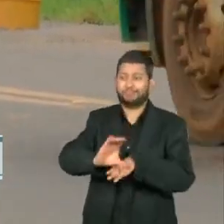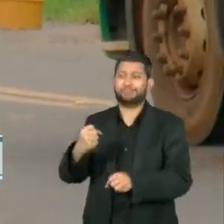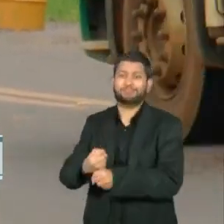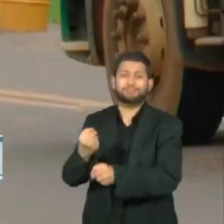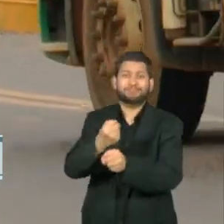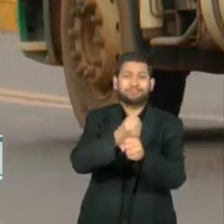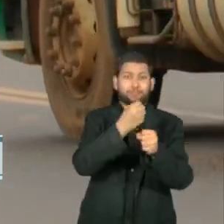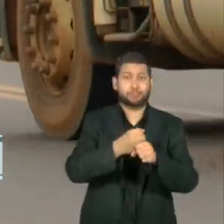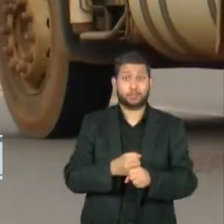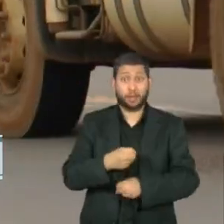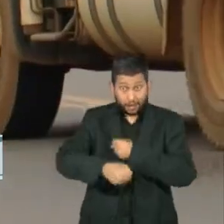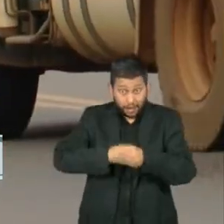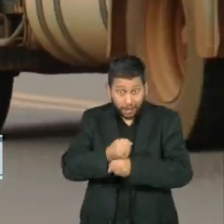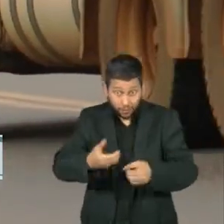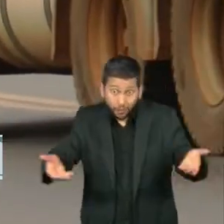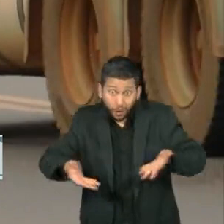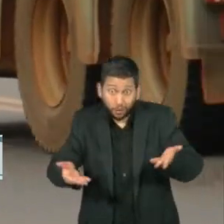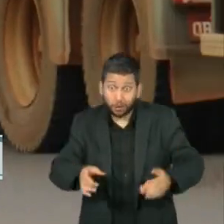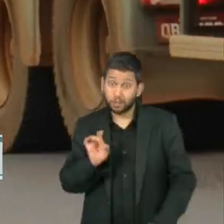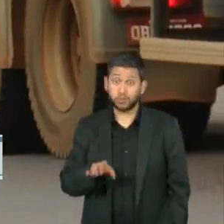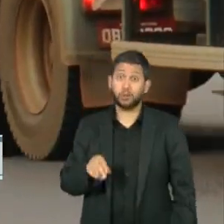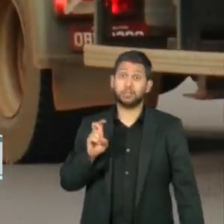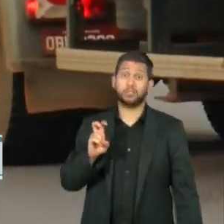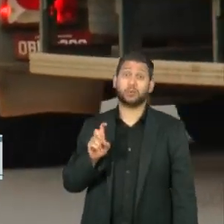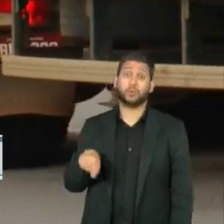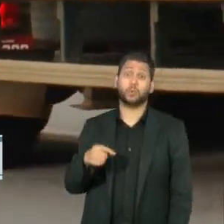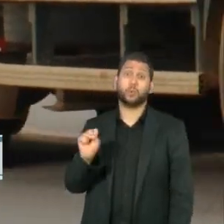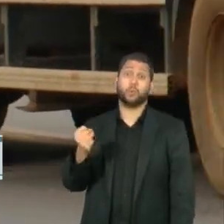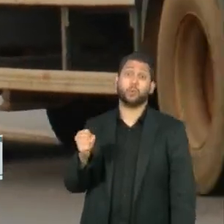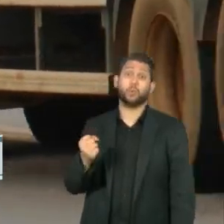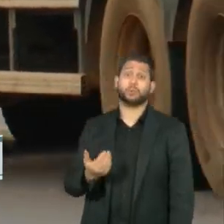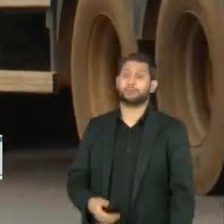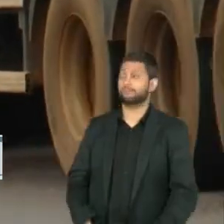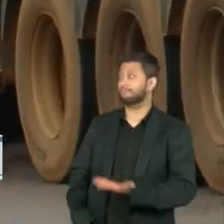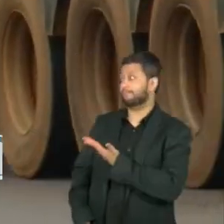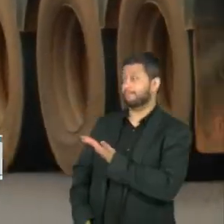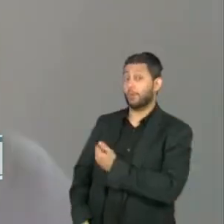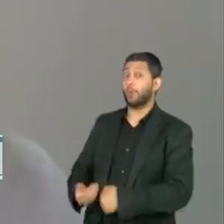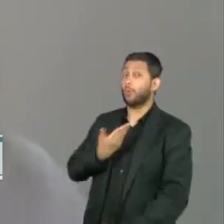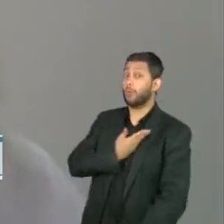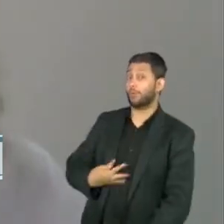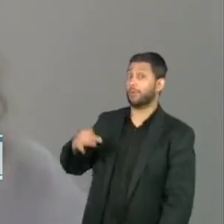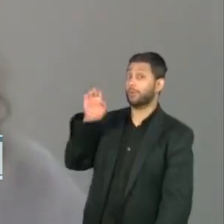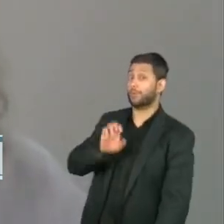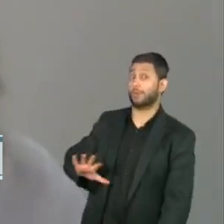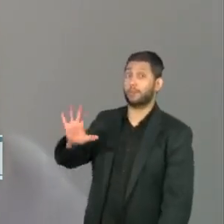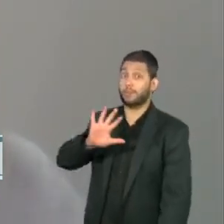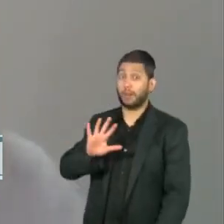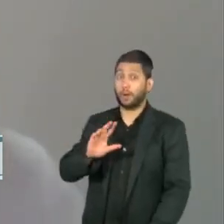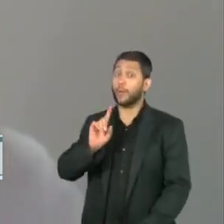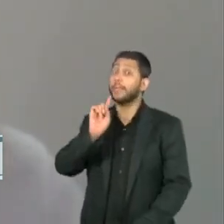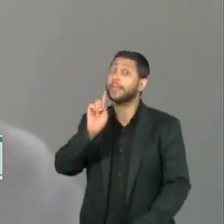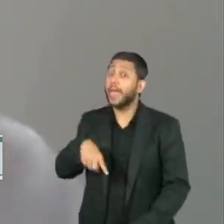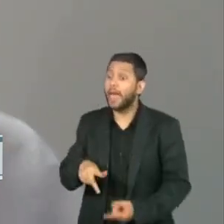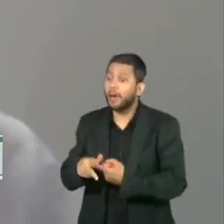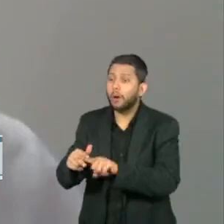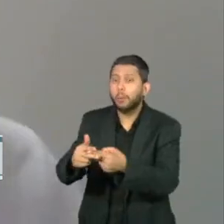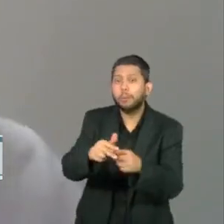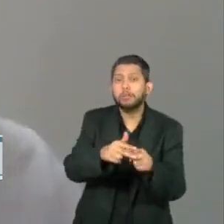aprovado somente algo em torno de 5,8 bilhões do governo federal para investir em rodovias. Isso para a manutenção da malha,